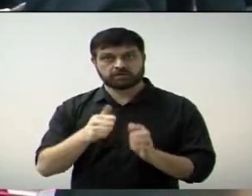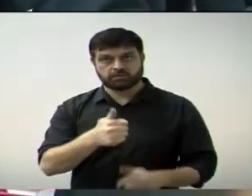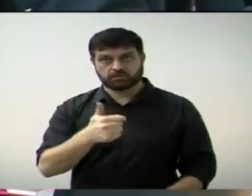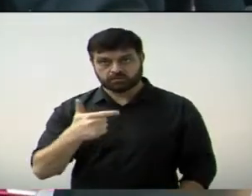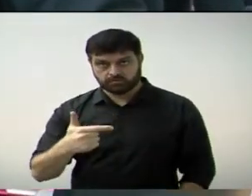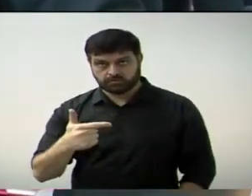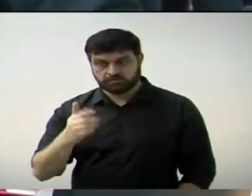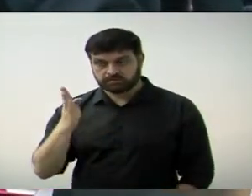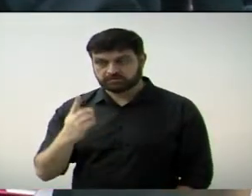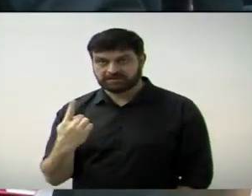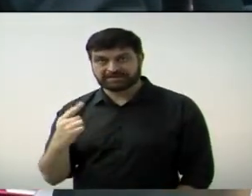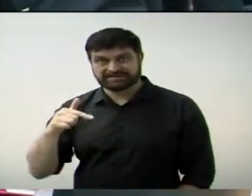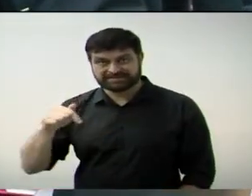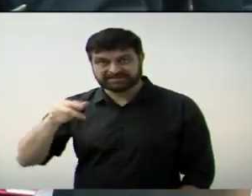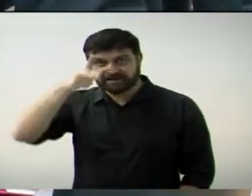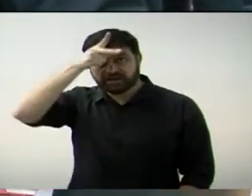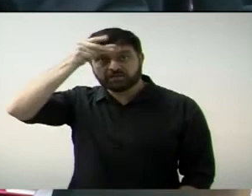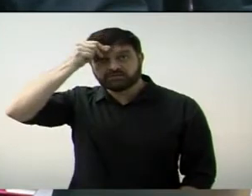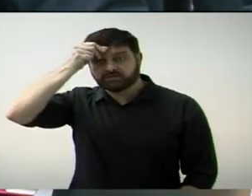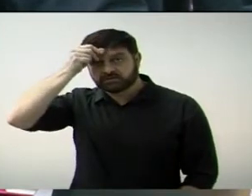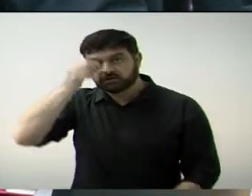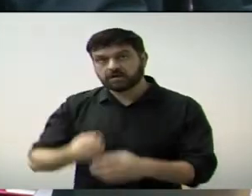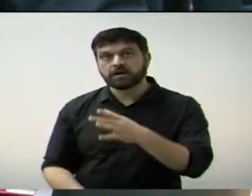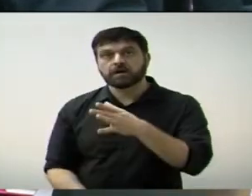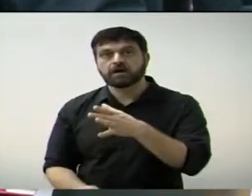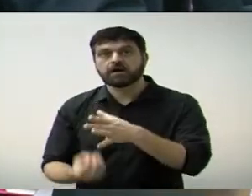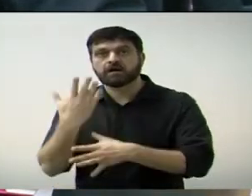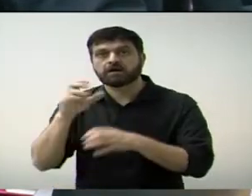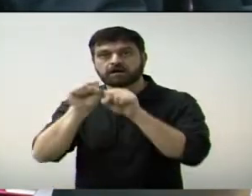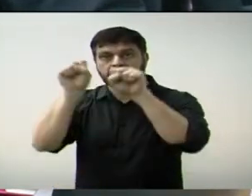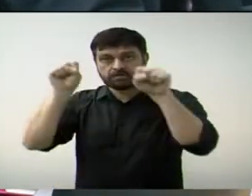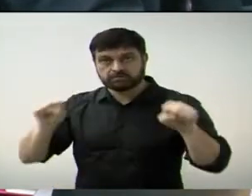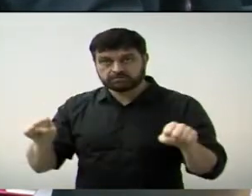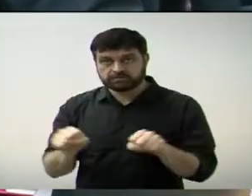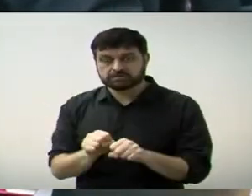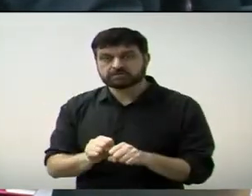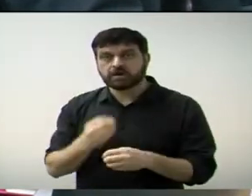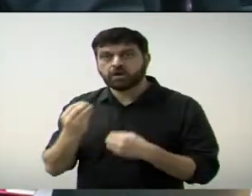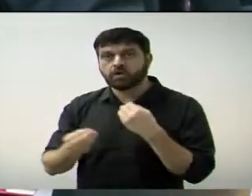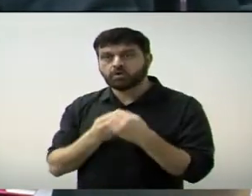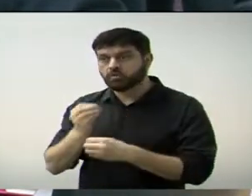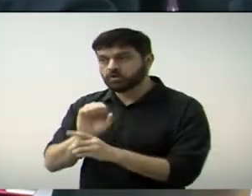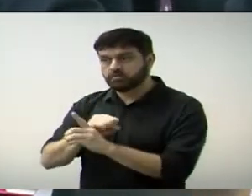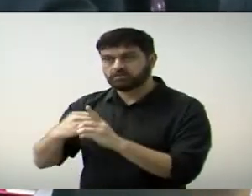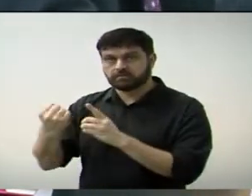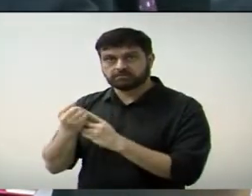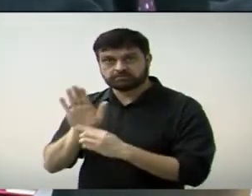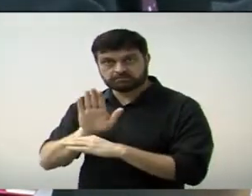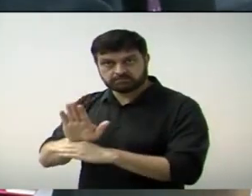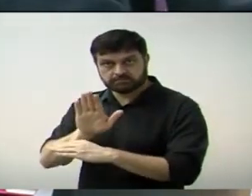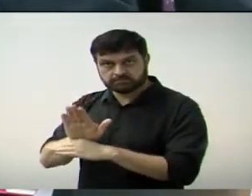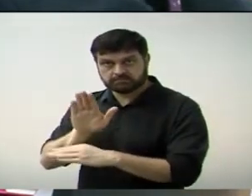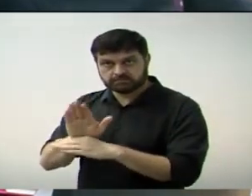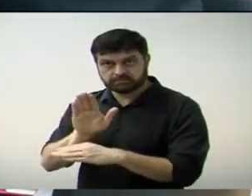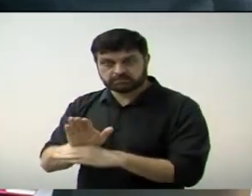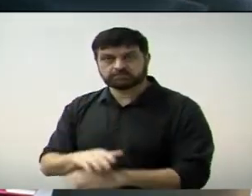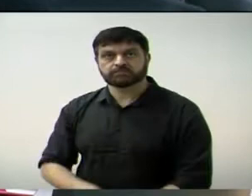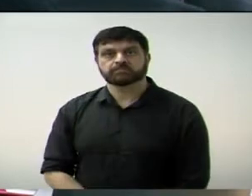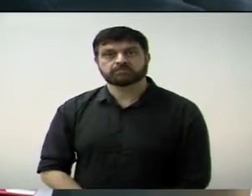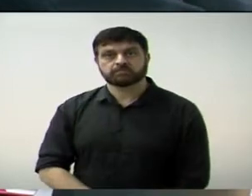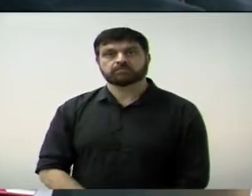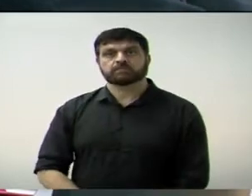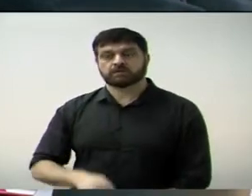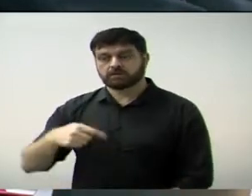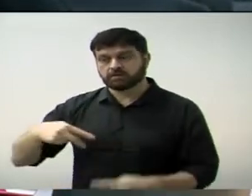do Executivo, que dispõe sobre a criação do Sistema Municipal de Atendimento Socioeducativo, SIMASI, no